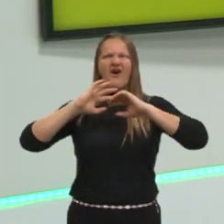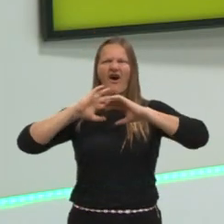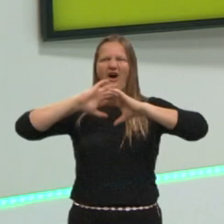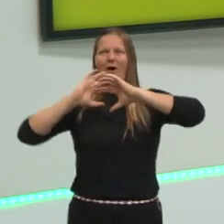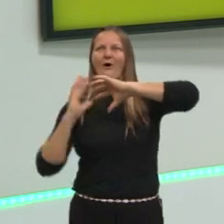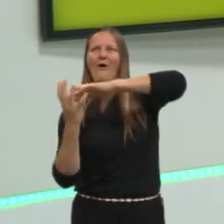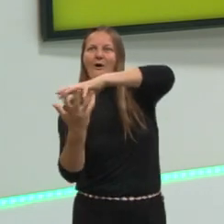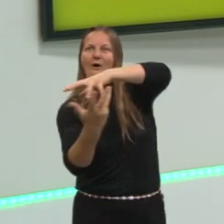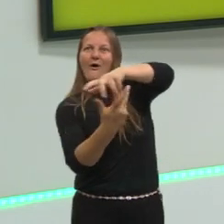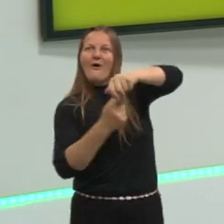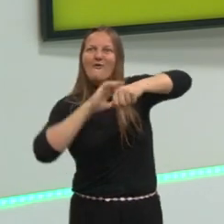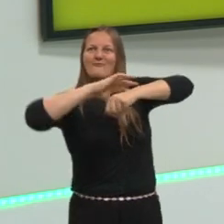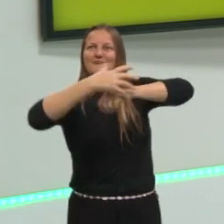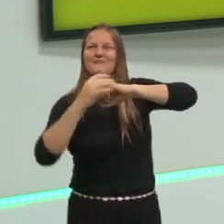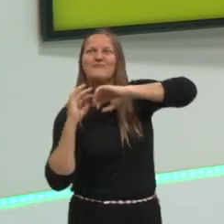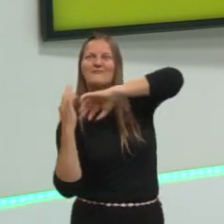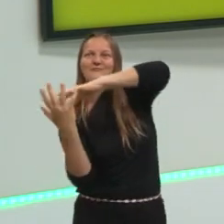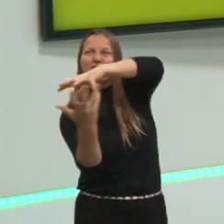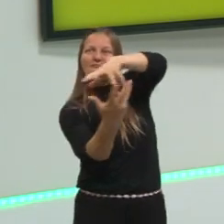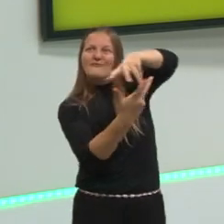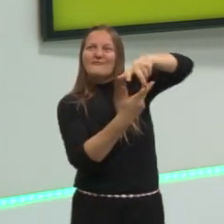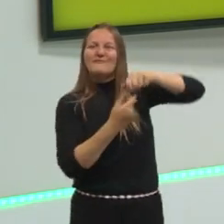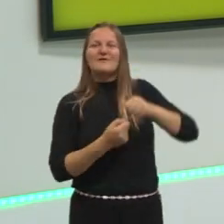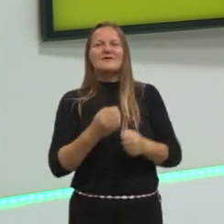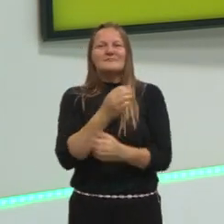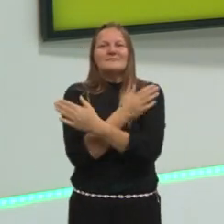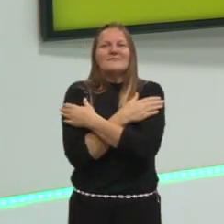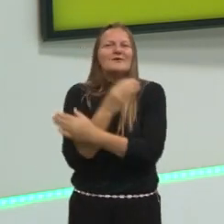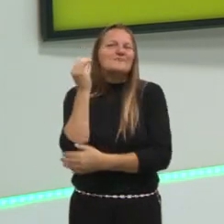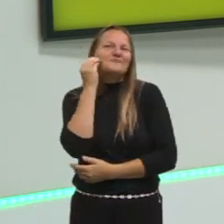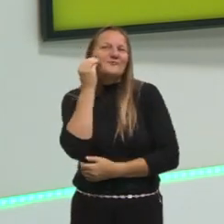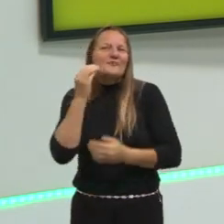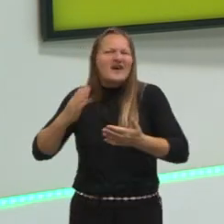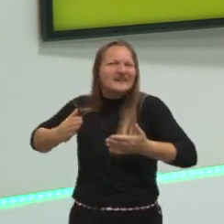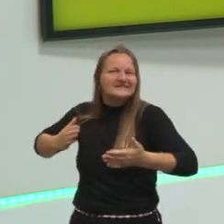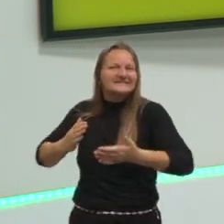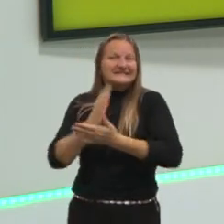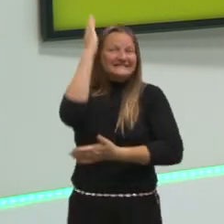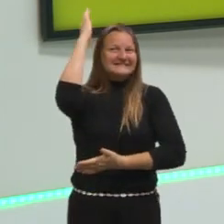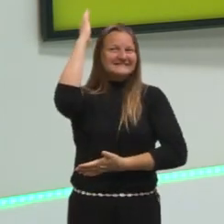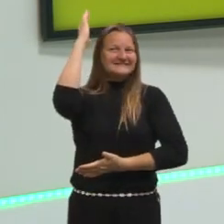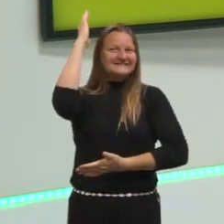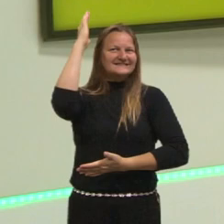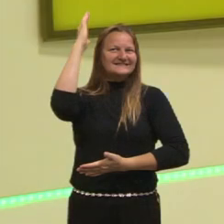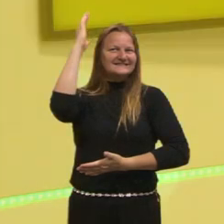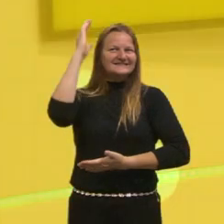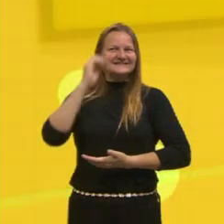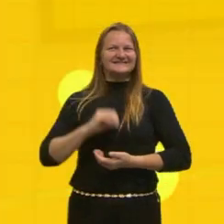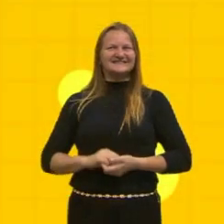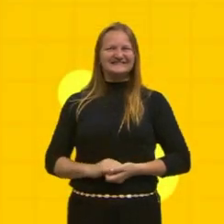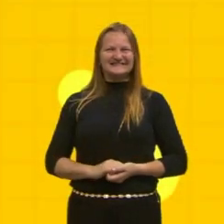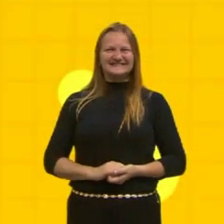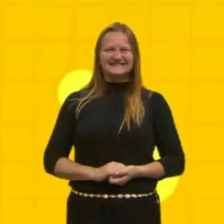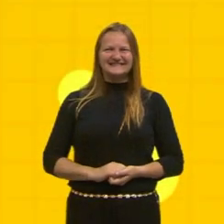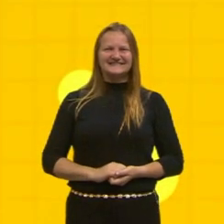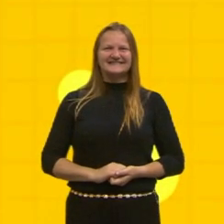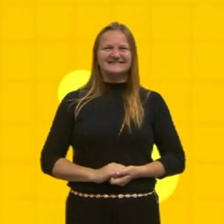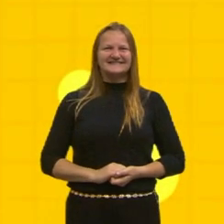Tamanho do universo, tá? E um beijo. Partiu passar. Tamanho Tamanho